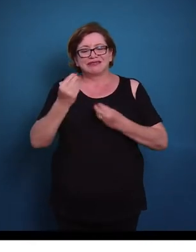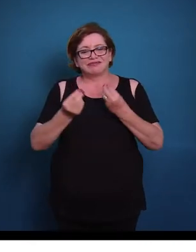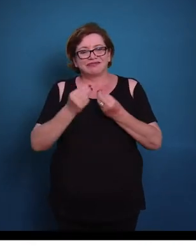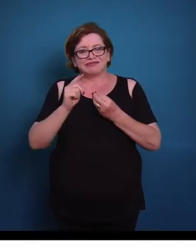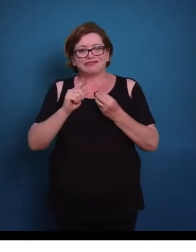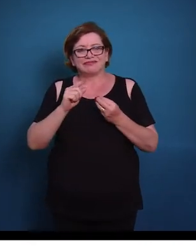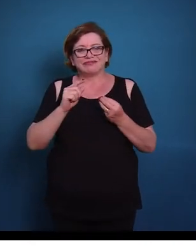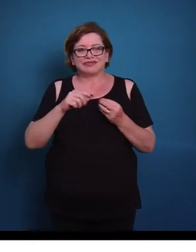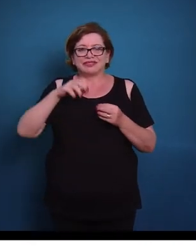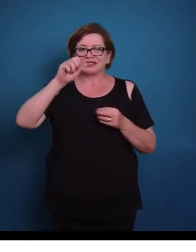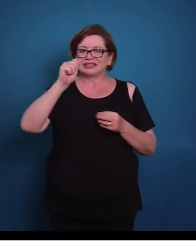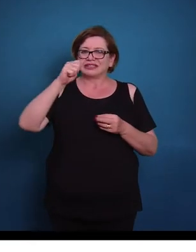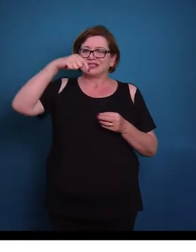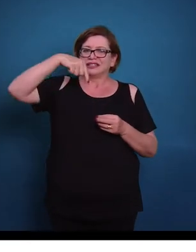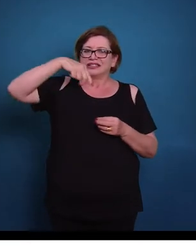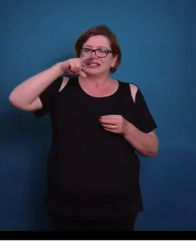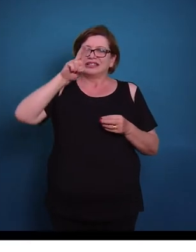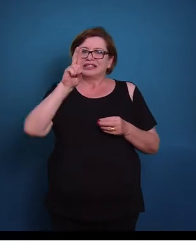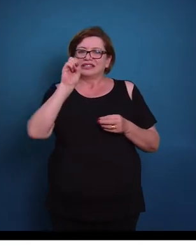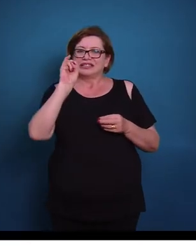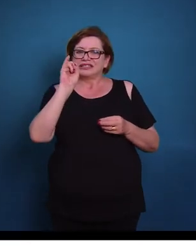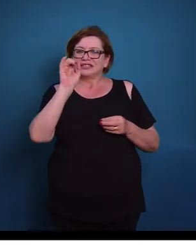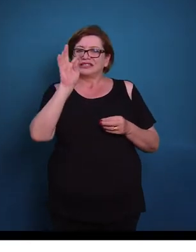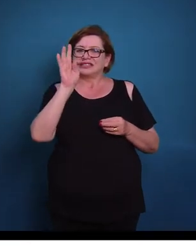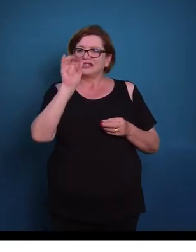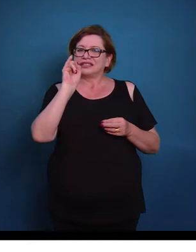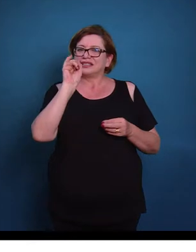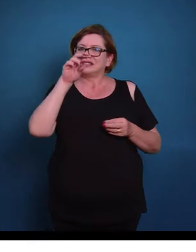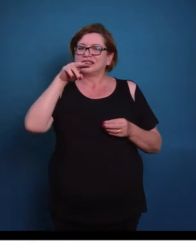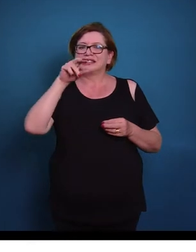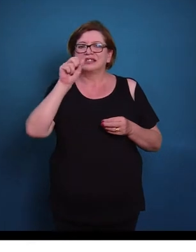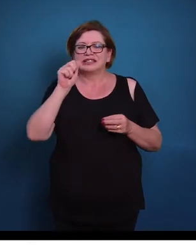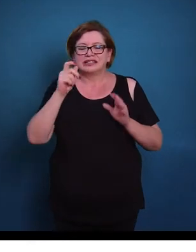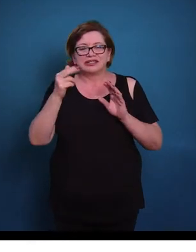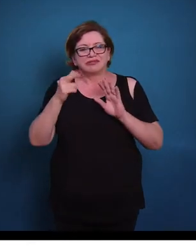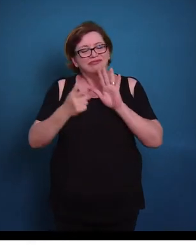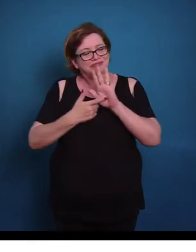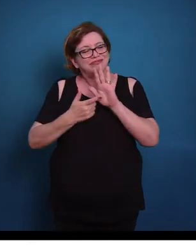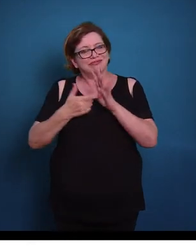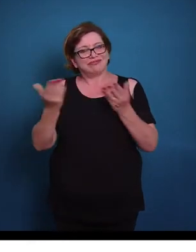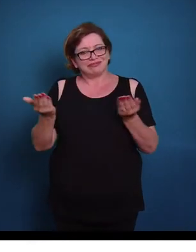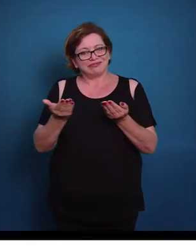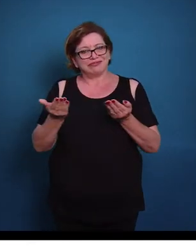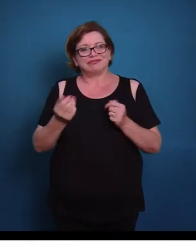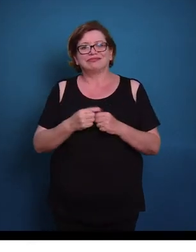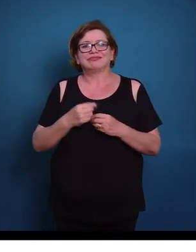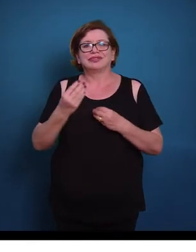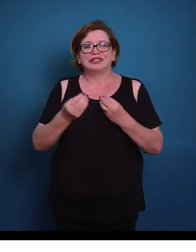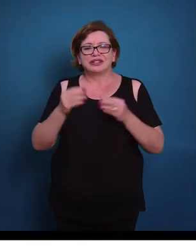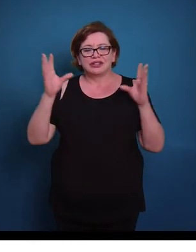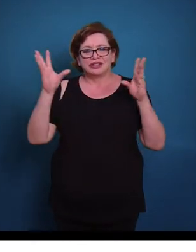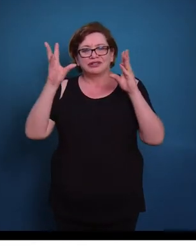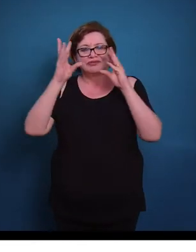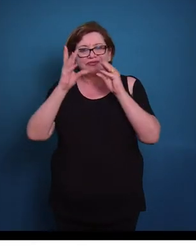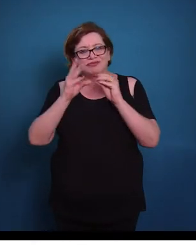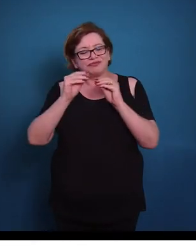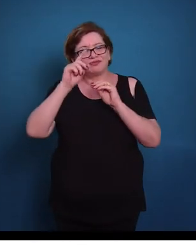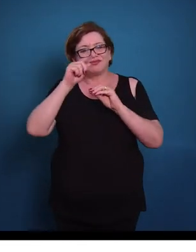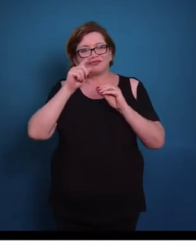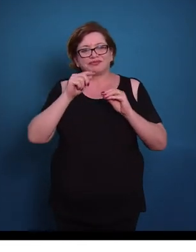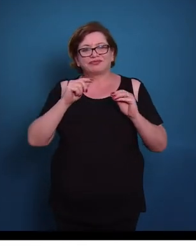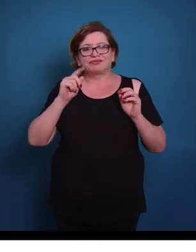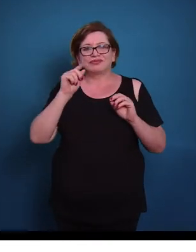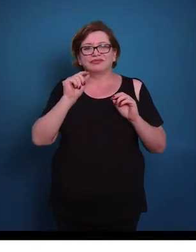filamentos de actina, filamentos finos de actina, conforme esse modelo aqui. E as bandas escuras, elas são